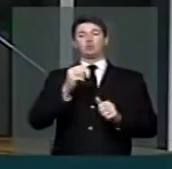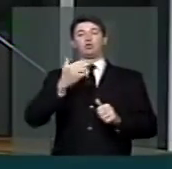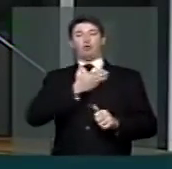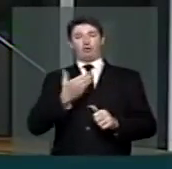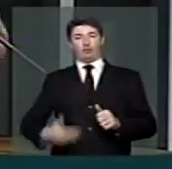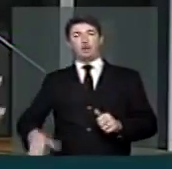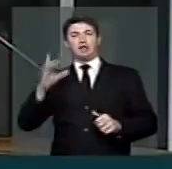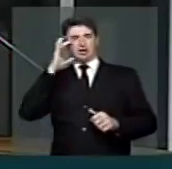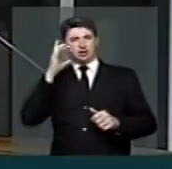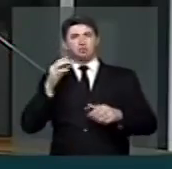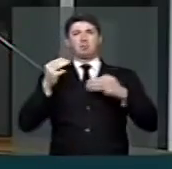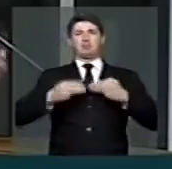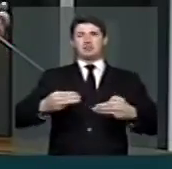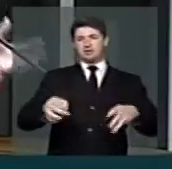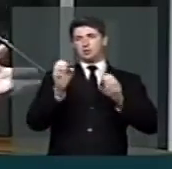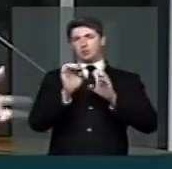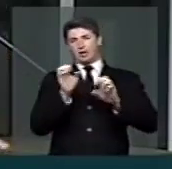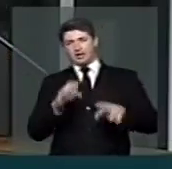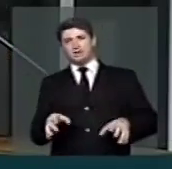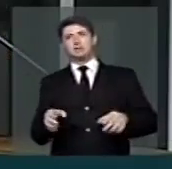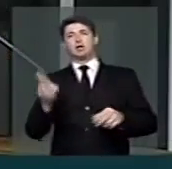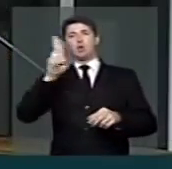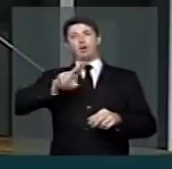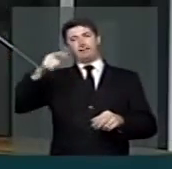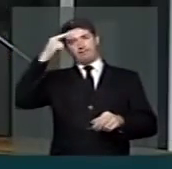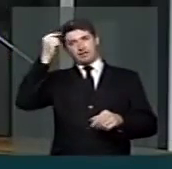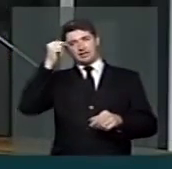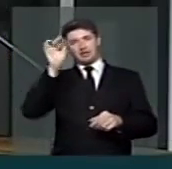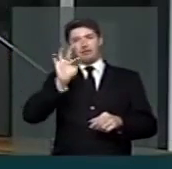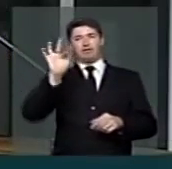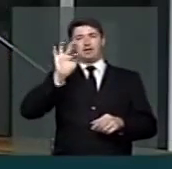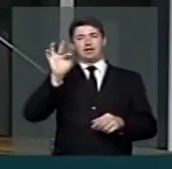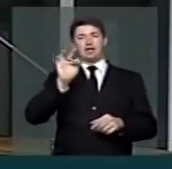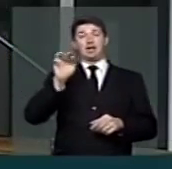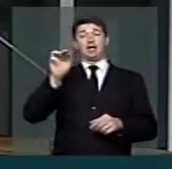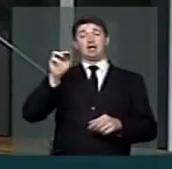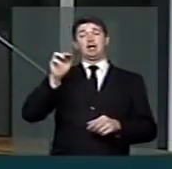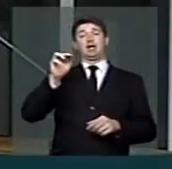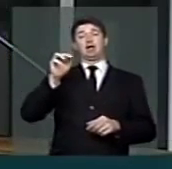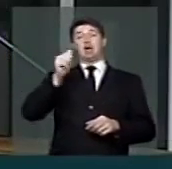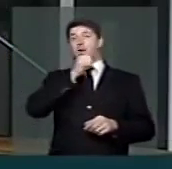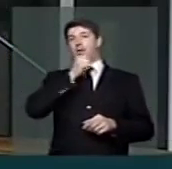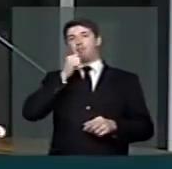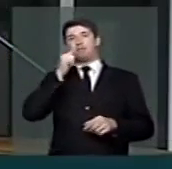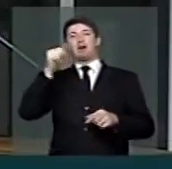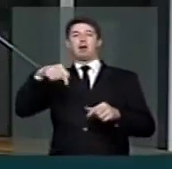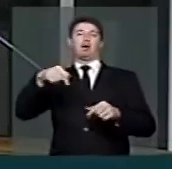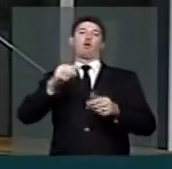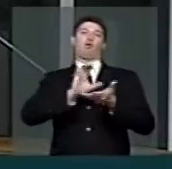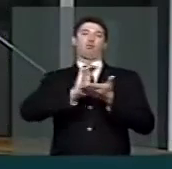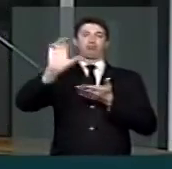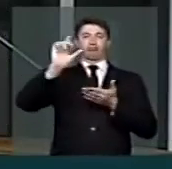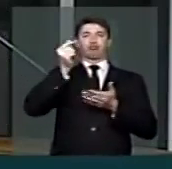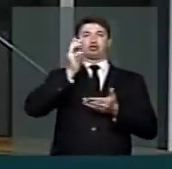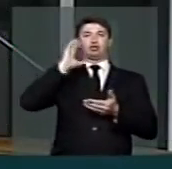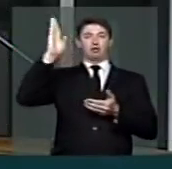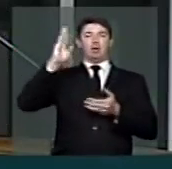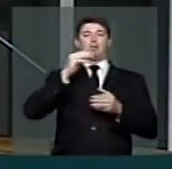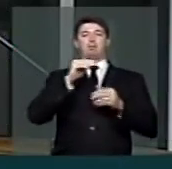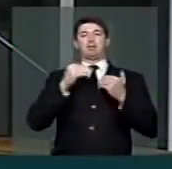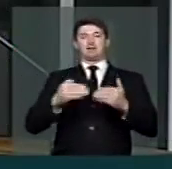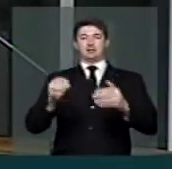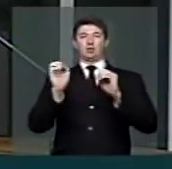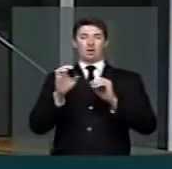Dilma, ao Ministério da Educação, à Universidade Federal do Amapá, porque os recursos vão daqui de Brasília, do governo federal, do Ministério da